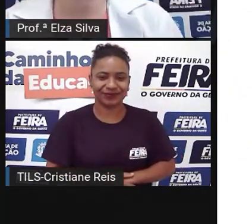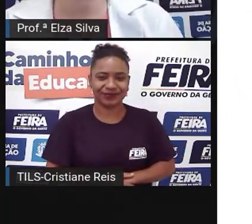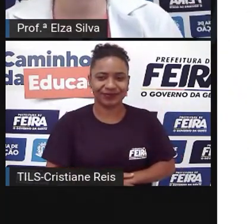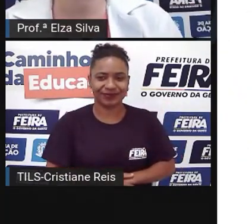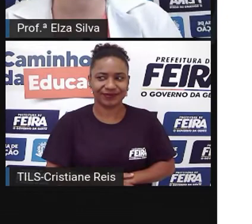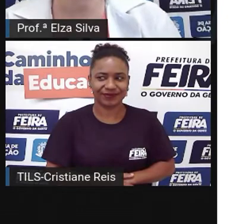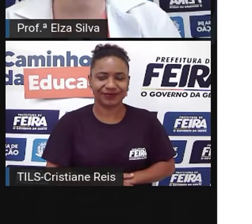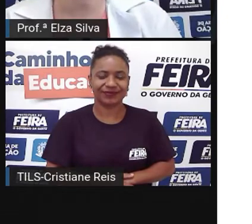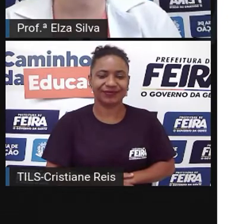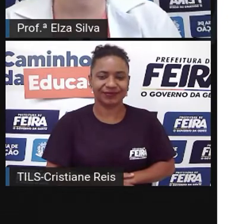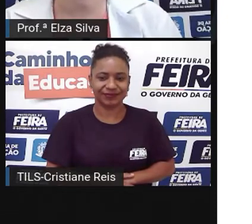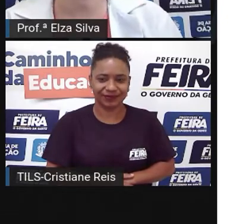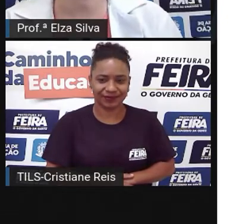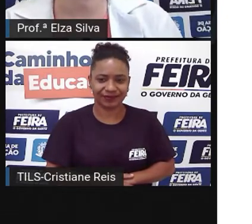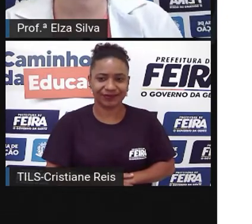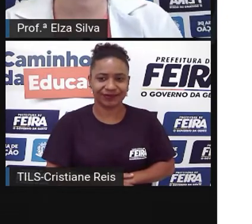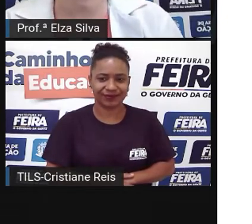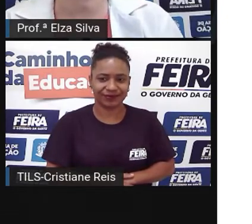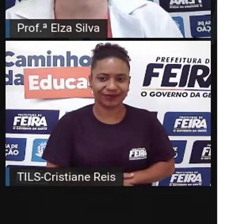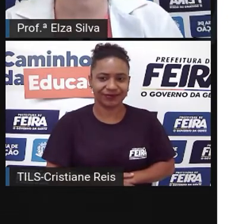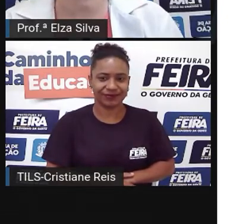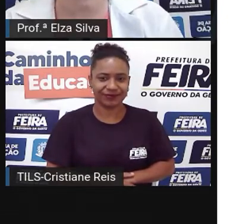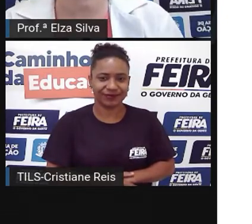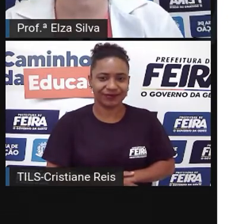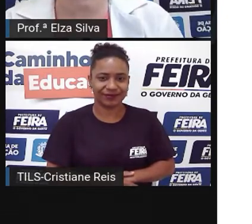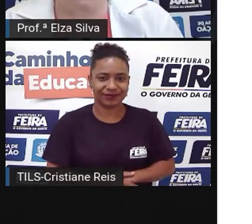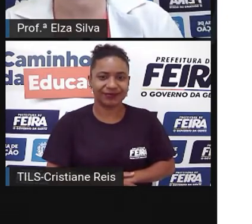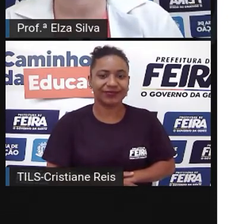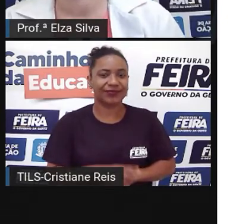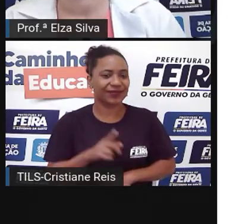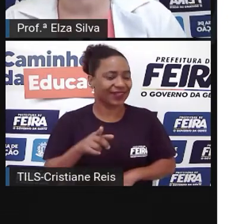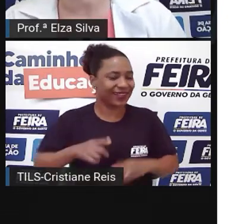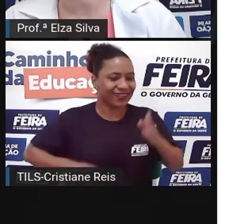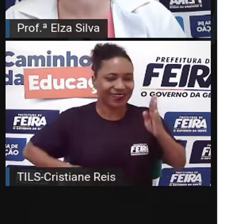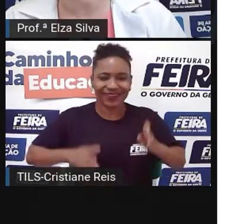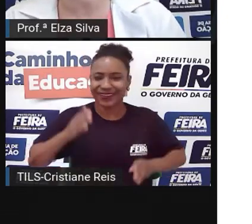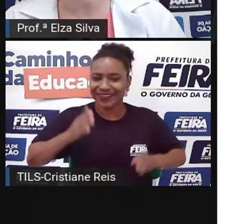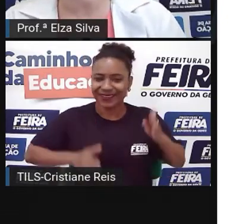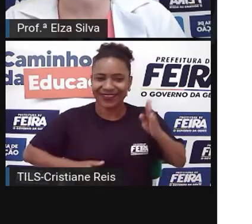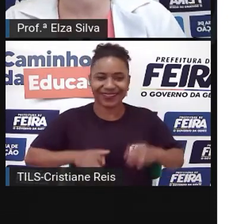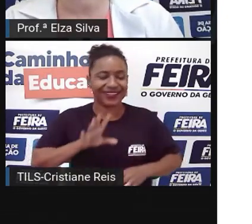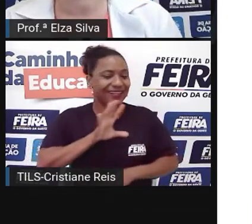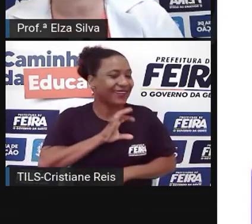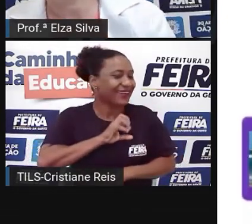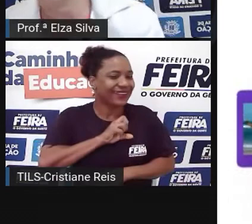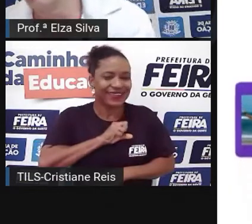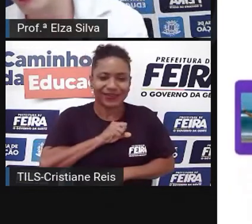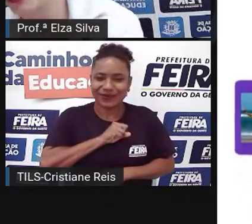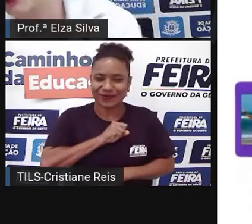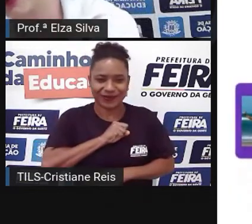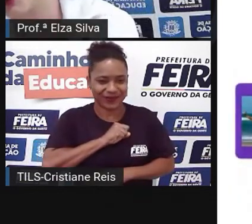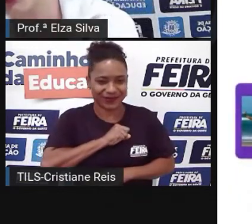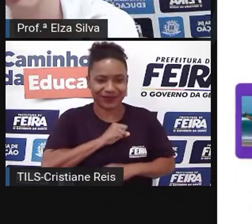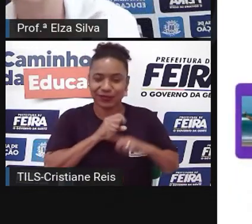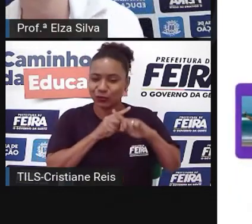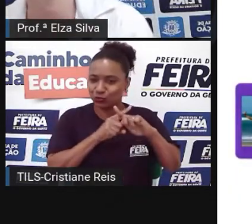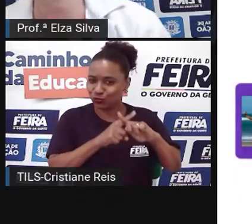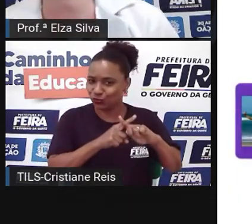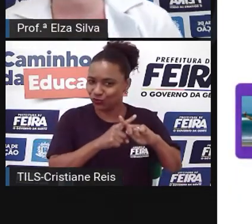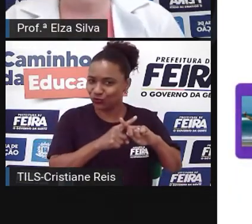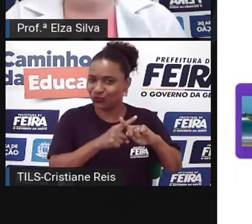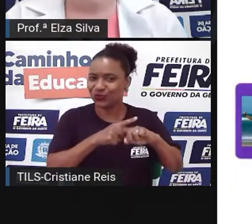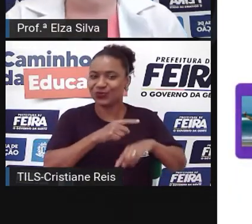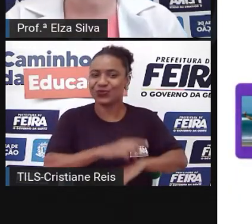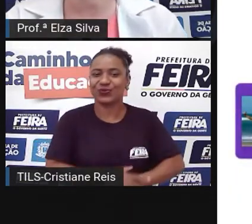hiking Fazer caminhadas I love it Adoro And you? Olha Marcando aqui um X